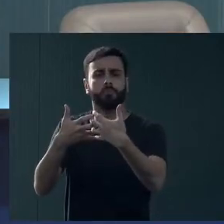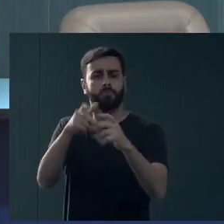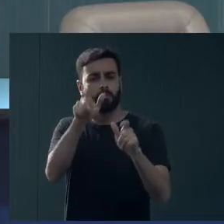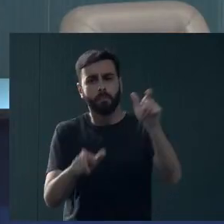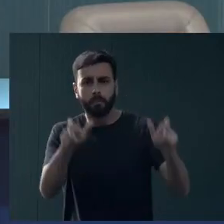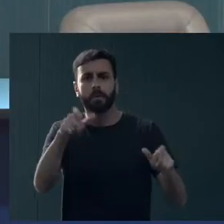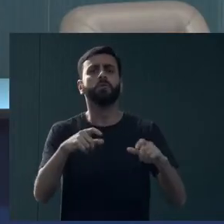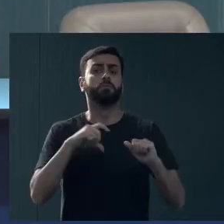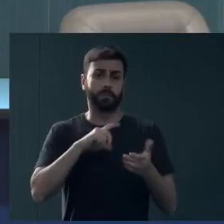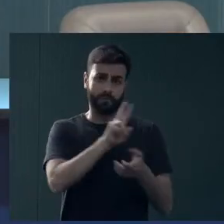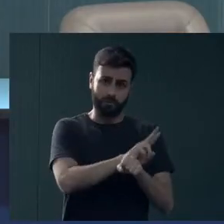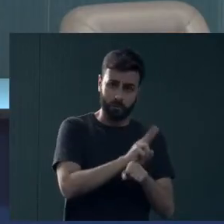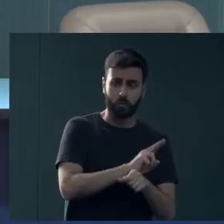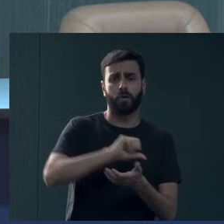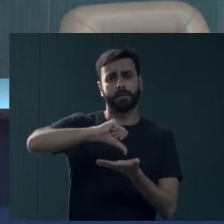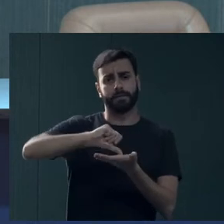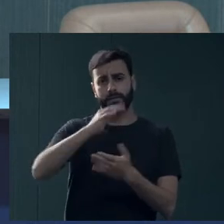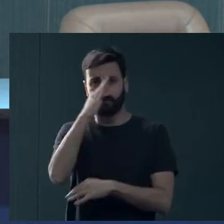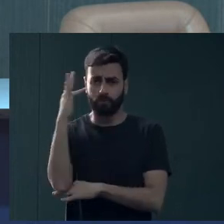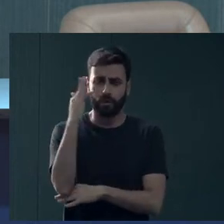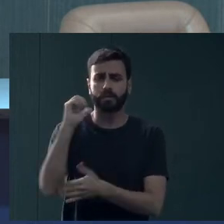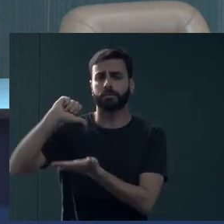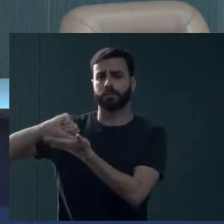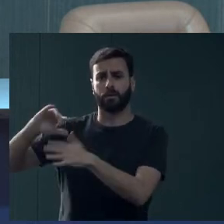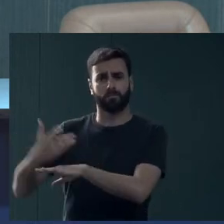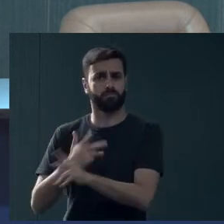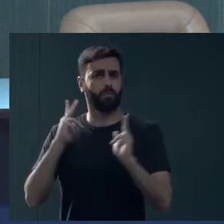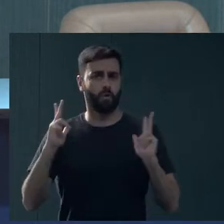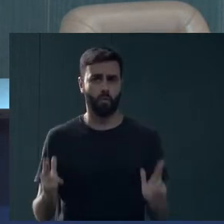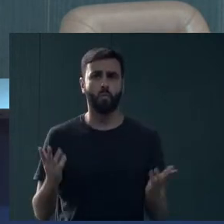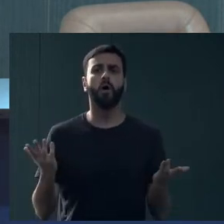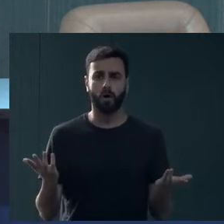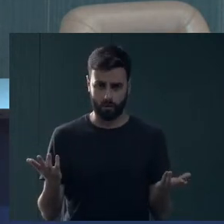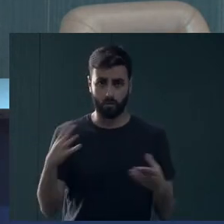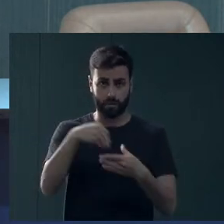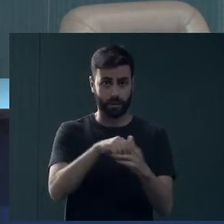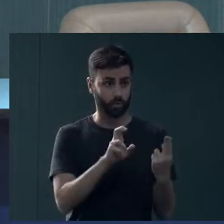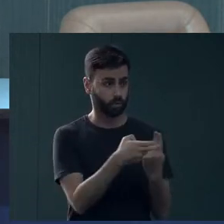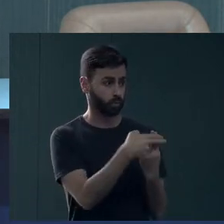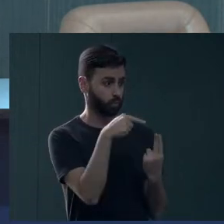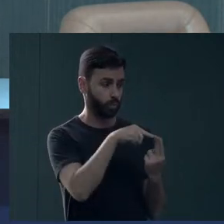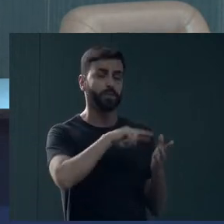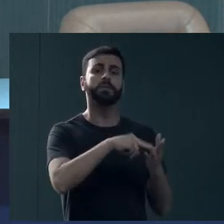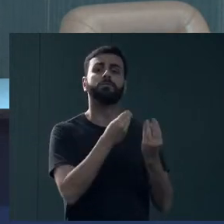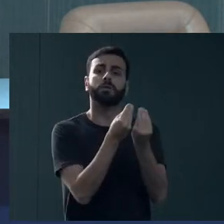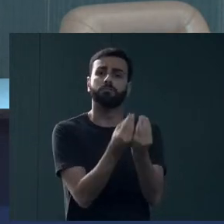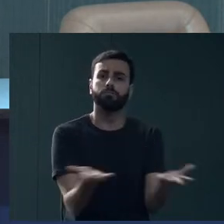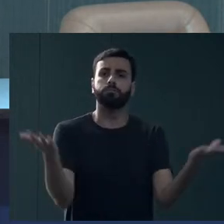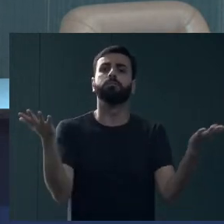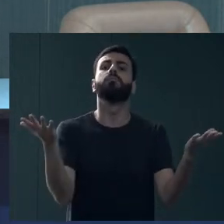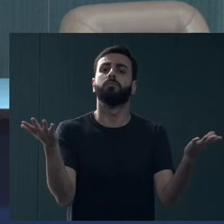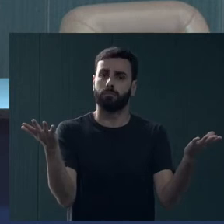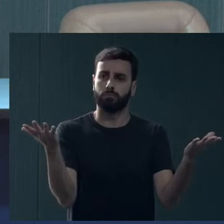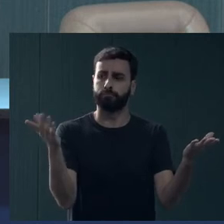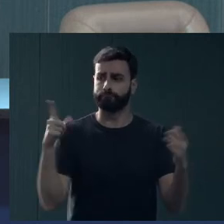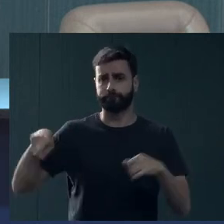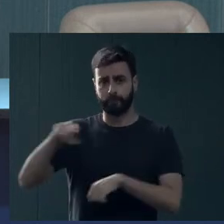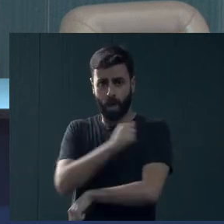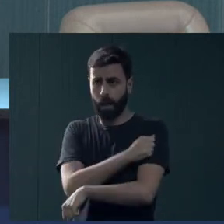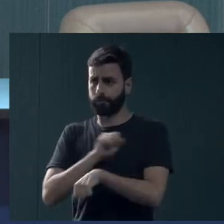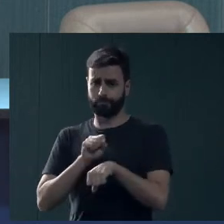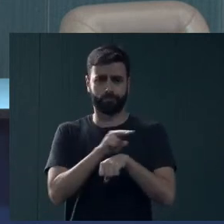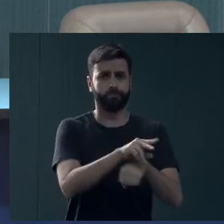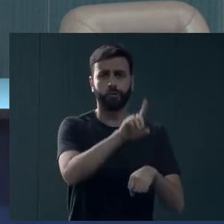moradores de Rio Paranaíba ou Florestal e os serviços que são ofertados pelo Sistema Único de Saúde, eles têm, sim, o direito de